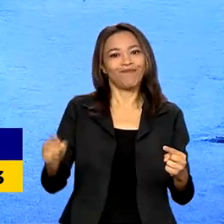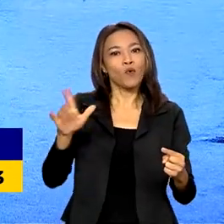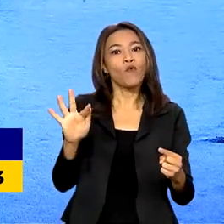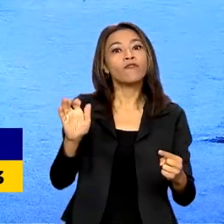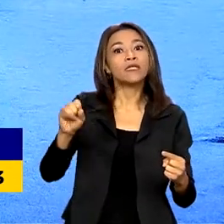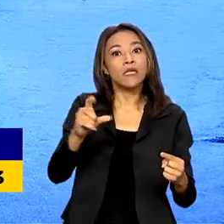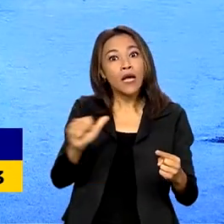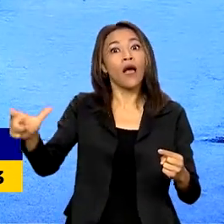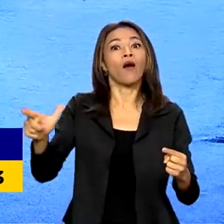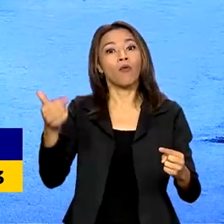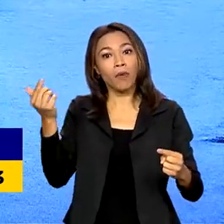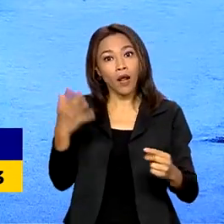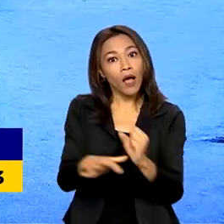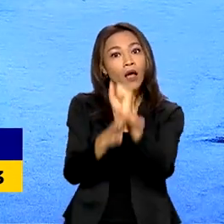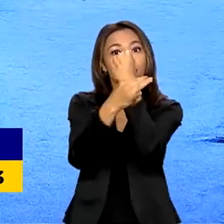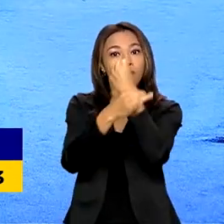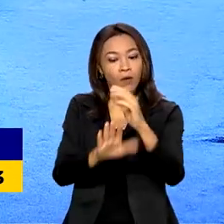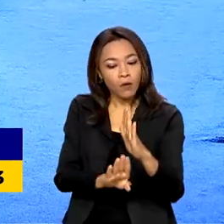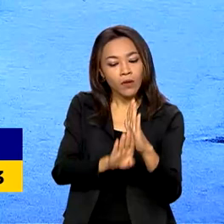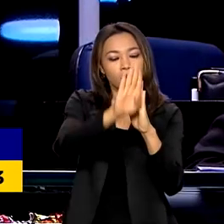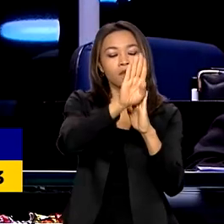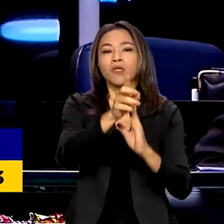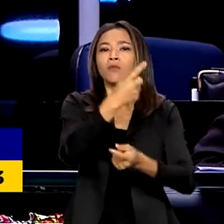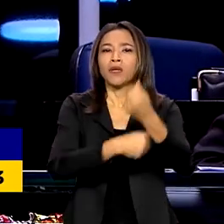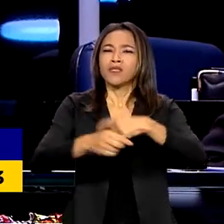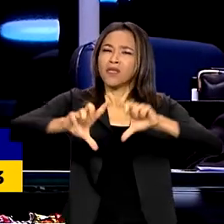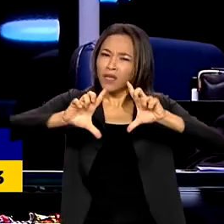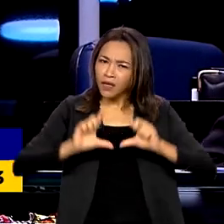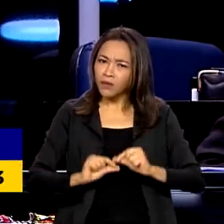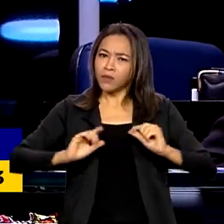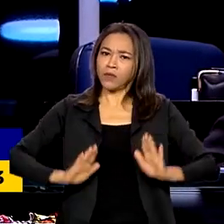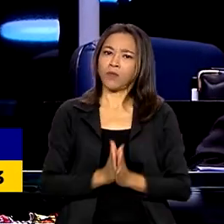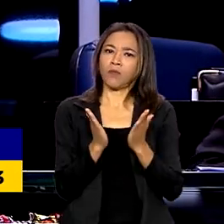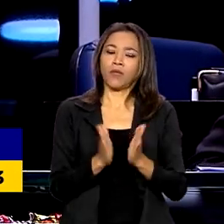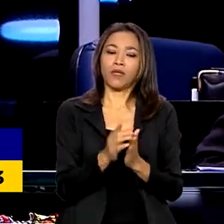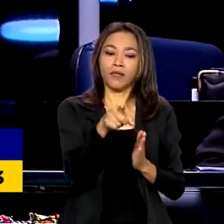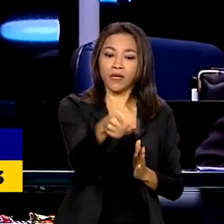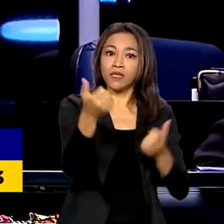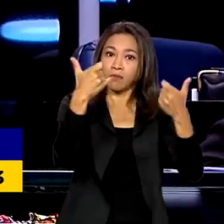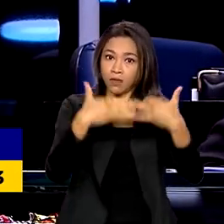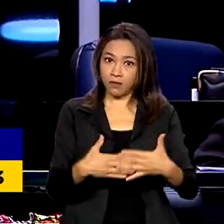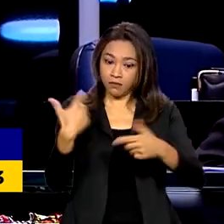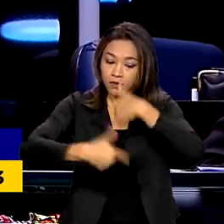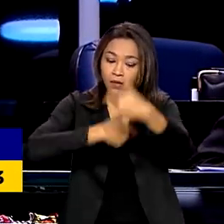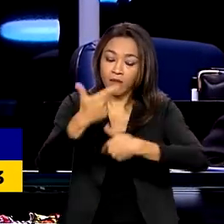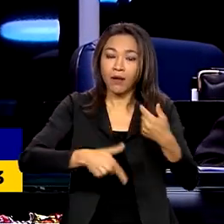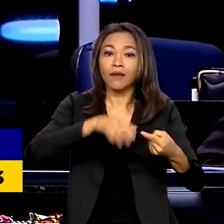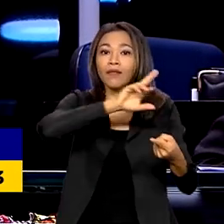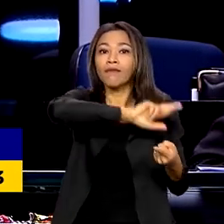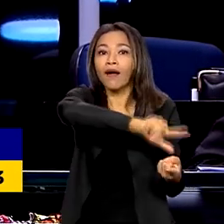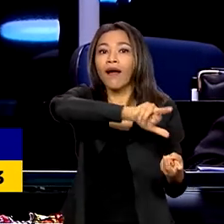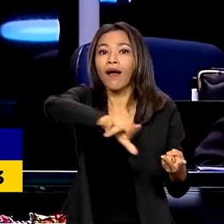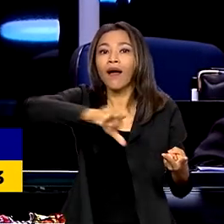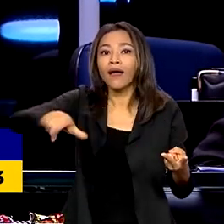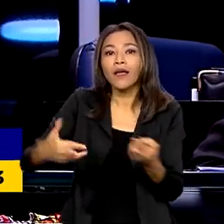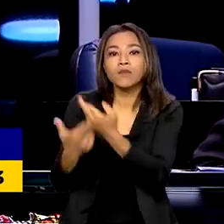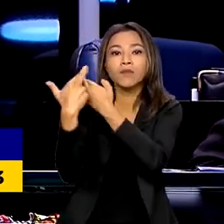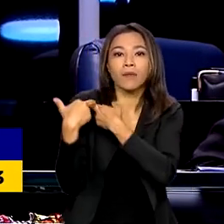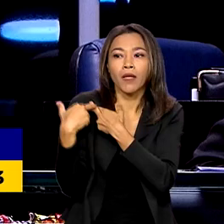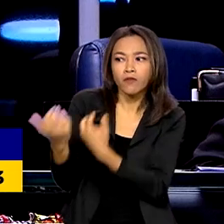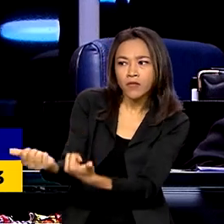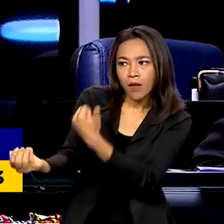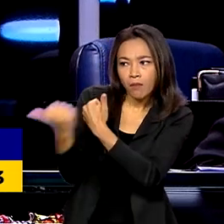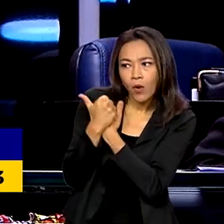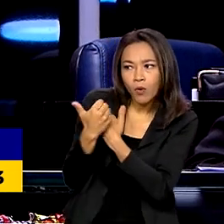ao país e diminuir a pobreza. O trabalho tem que ser a muitas mãos, um reforçando o trabalho do outro,